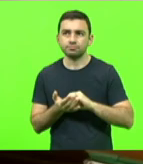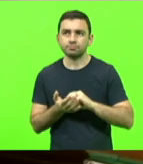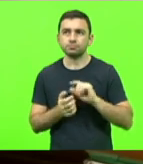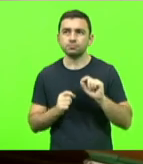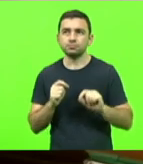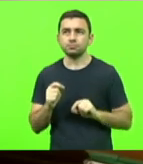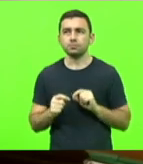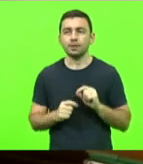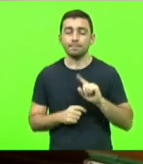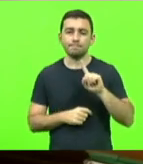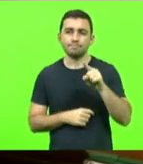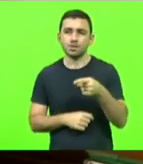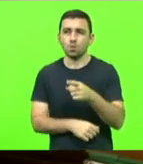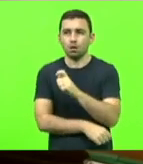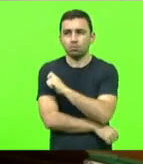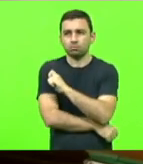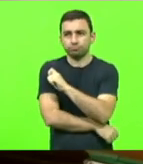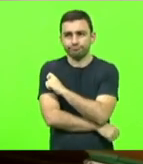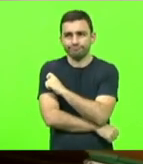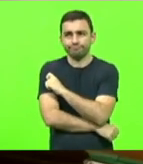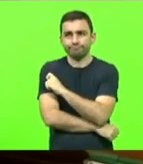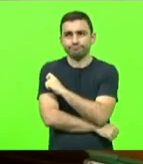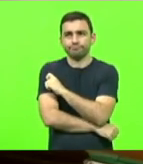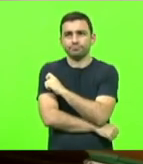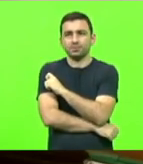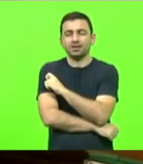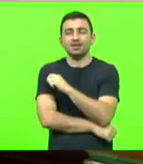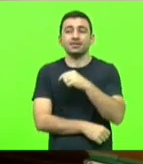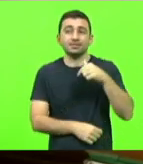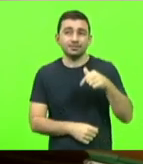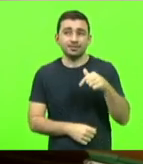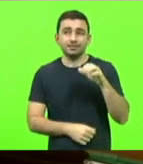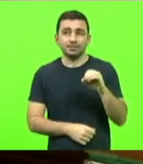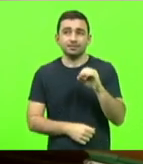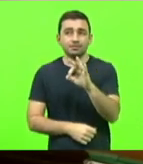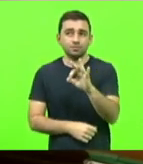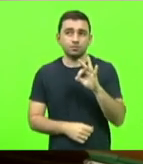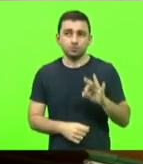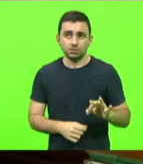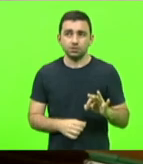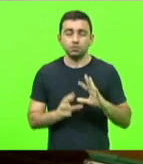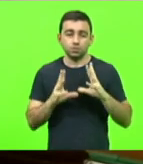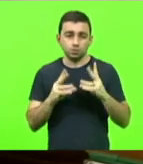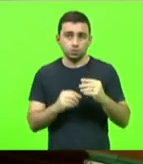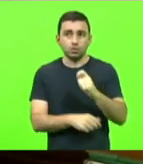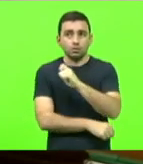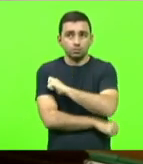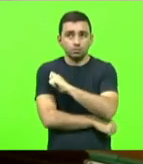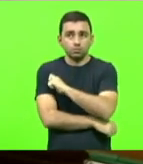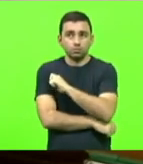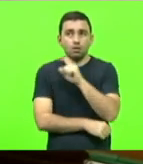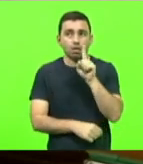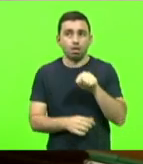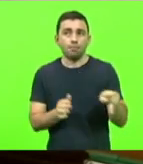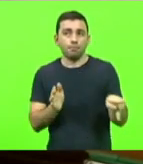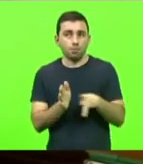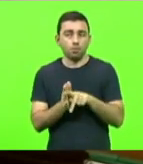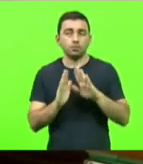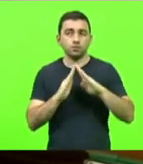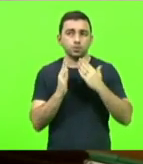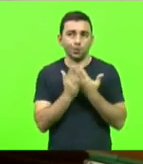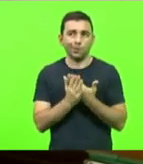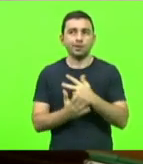mil alunos, sendo que 70% destes alunos são oriundos de escolas